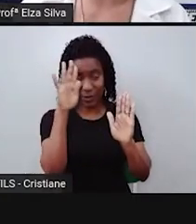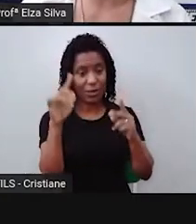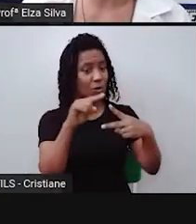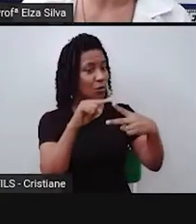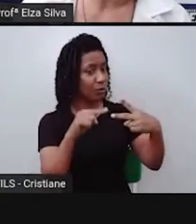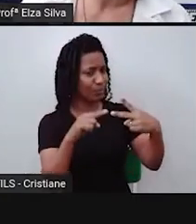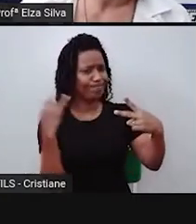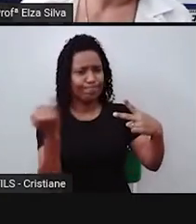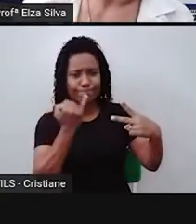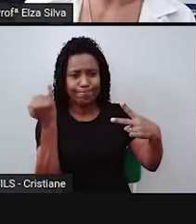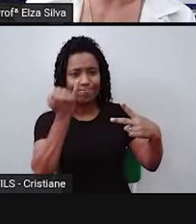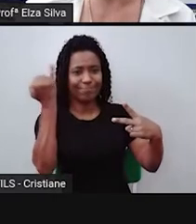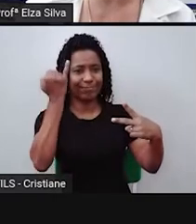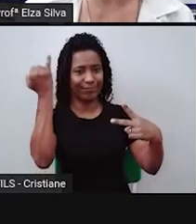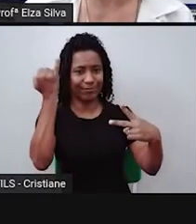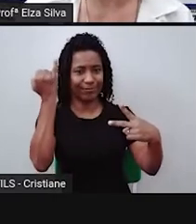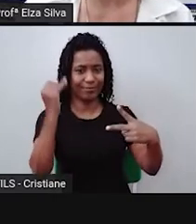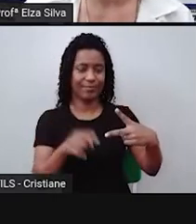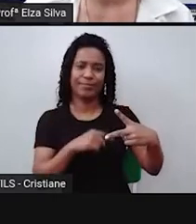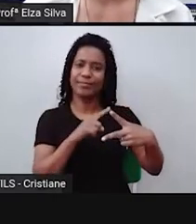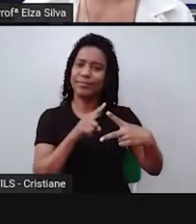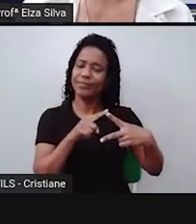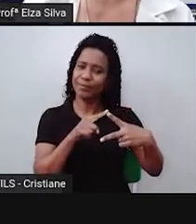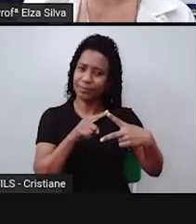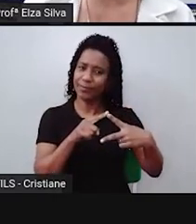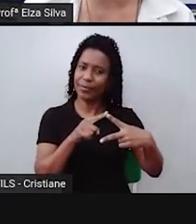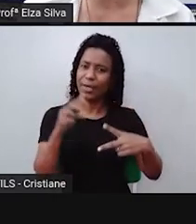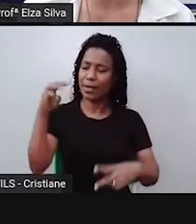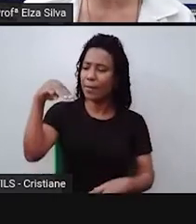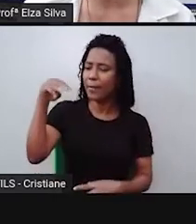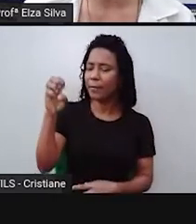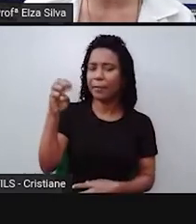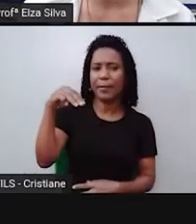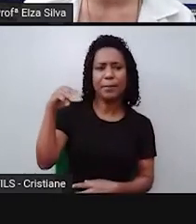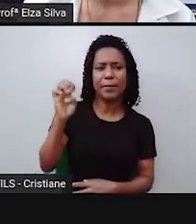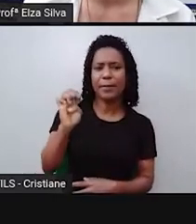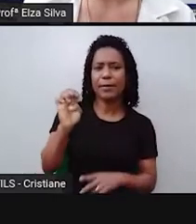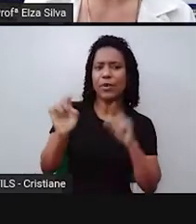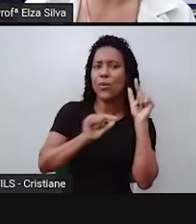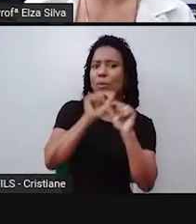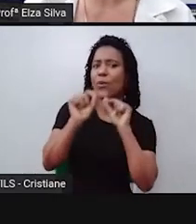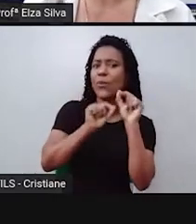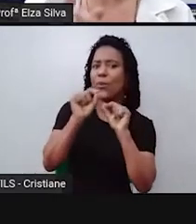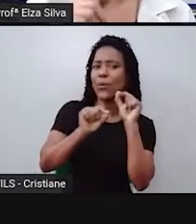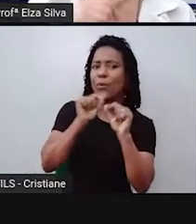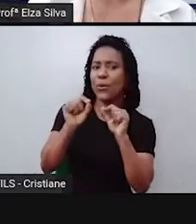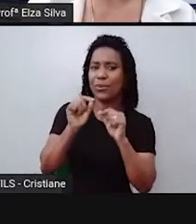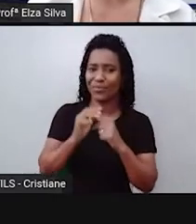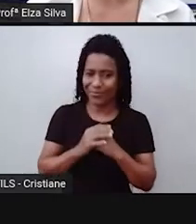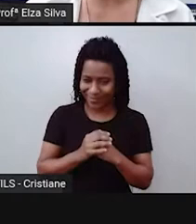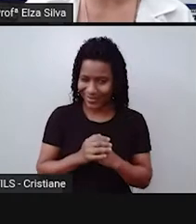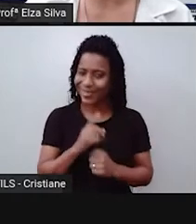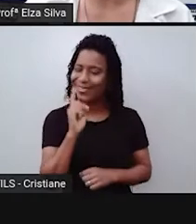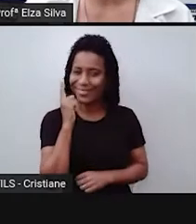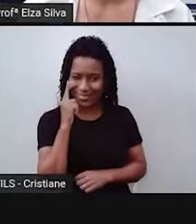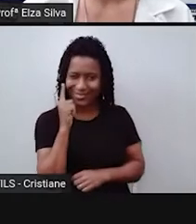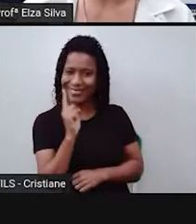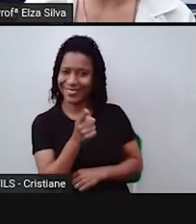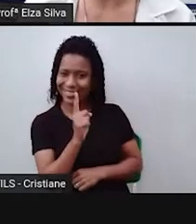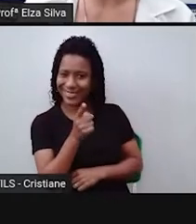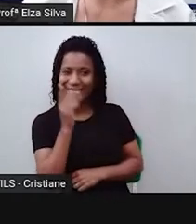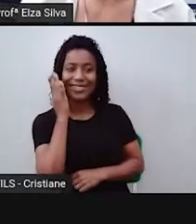aula de hoje. What is meme? O que é meme? Eu sei que você sabe o que é meme,